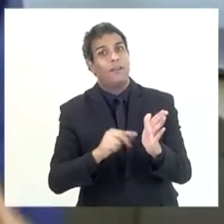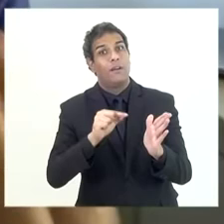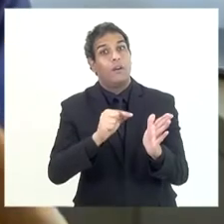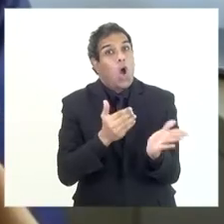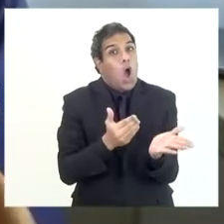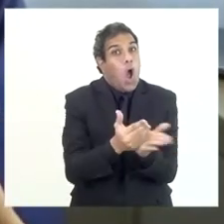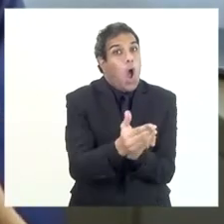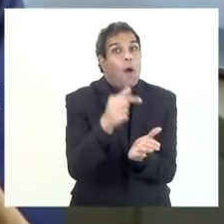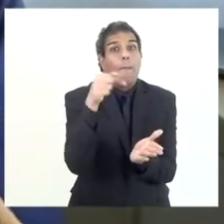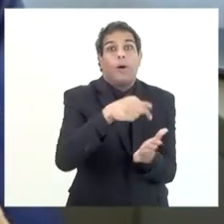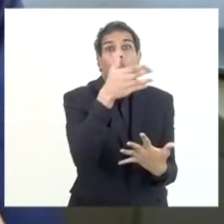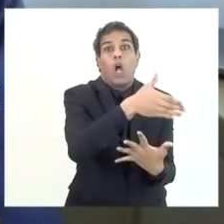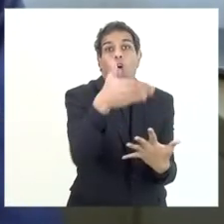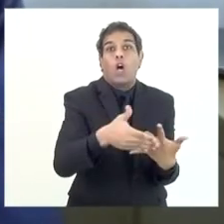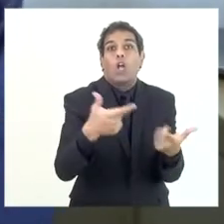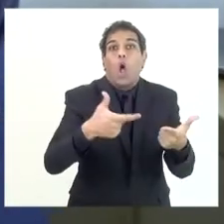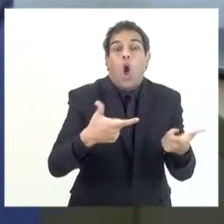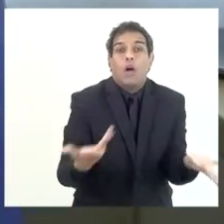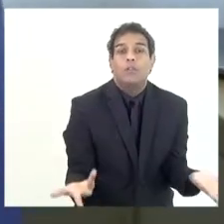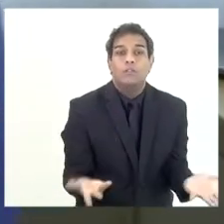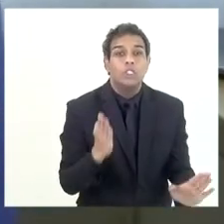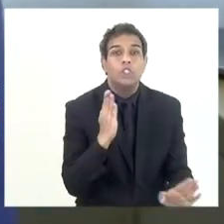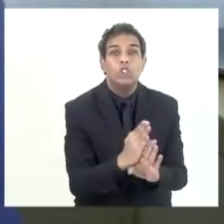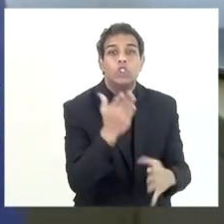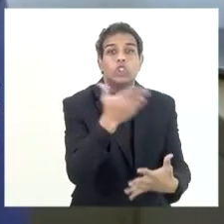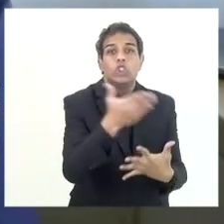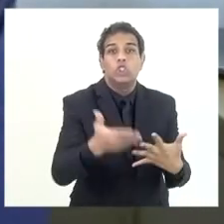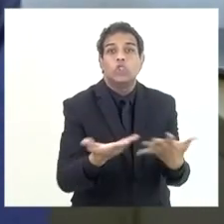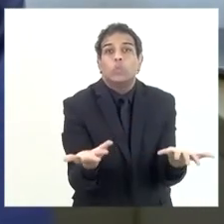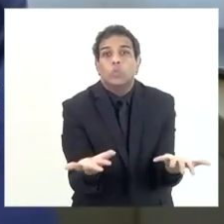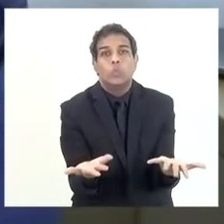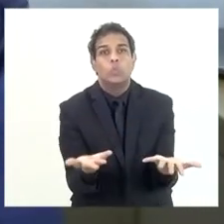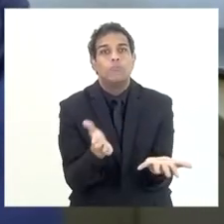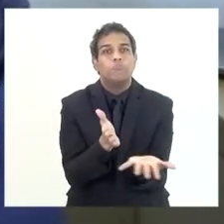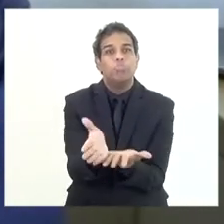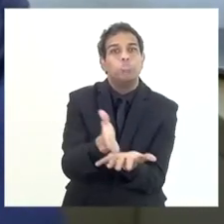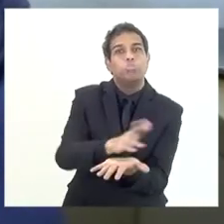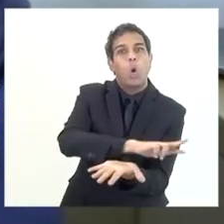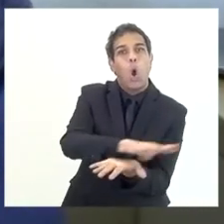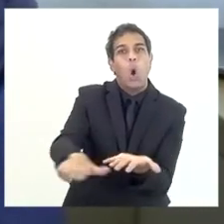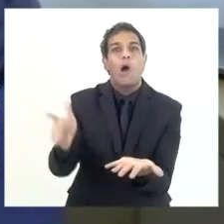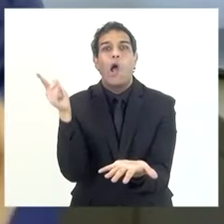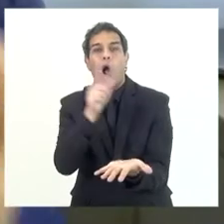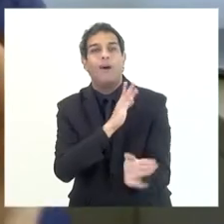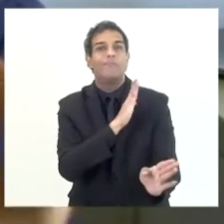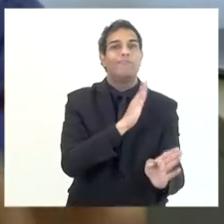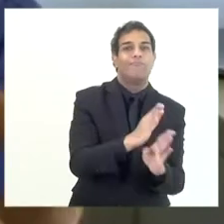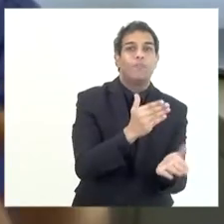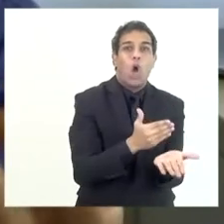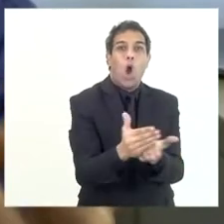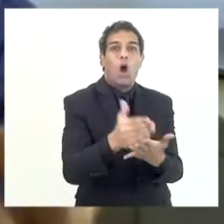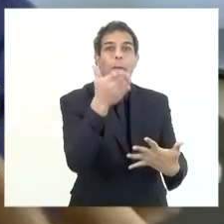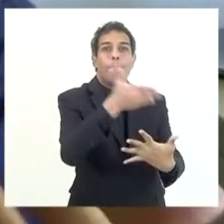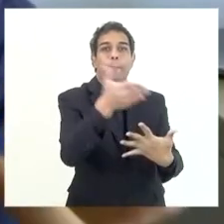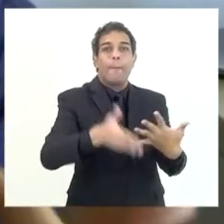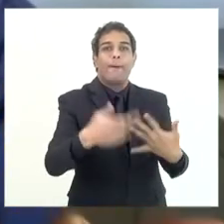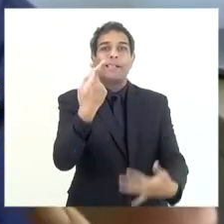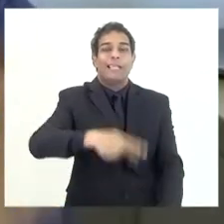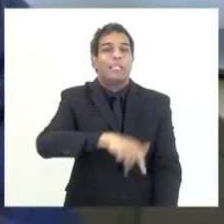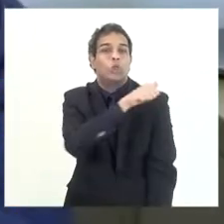desse crédito. Pelo menos uma linha a linha, doutor André Sino, é a origem desse crédito.